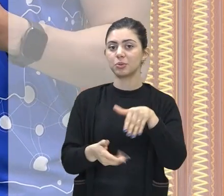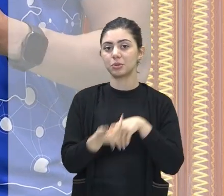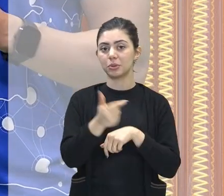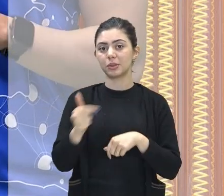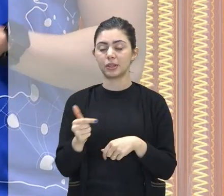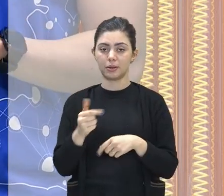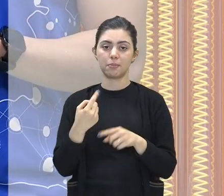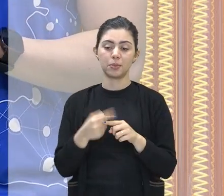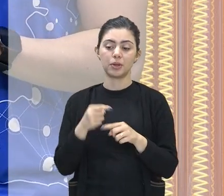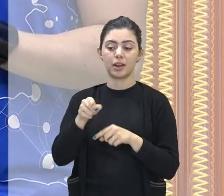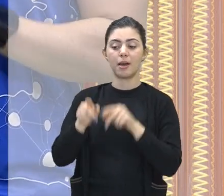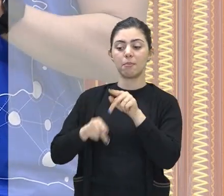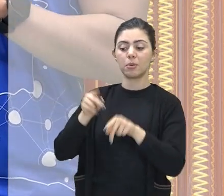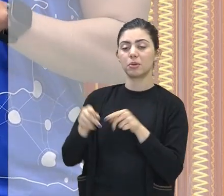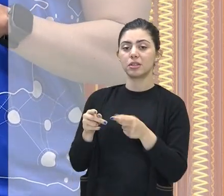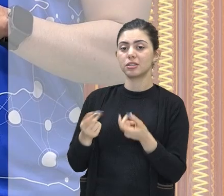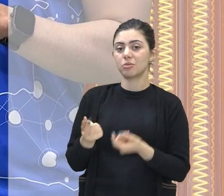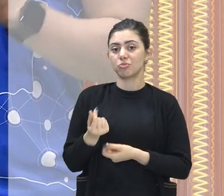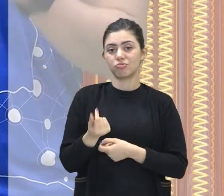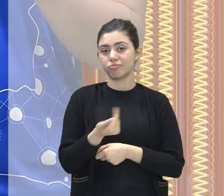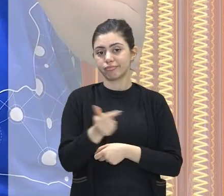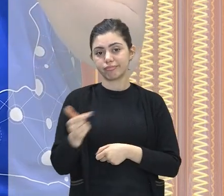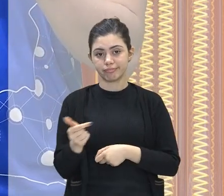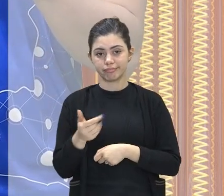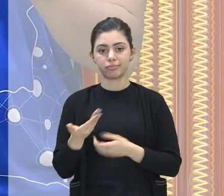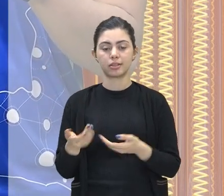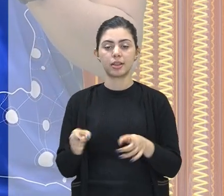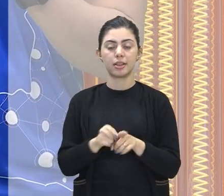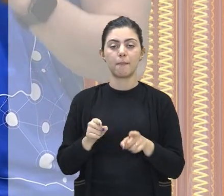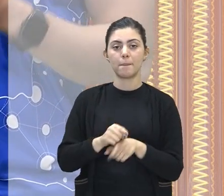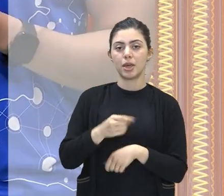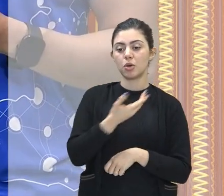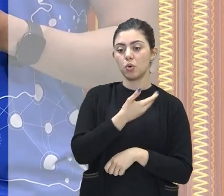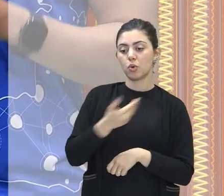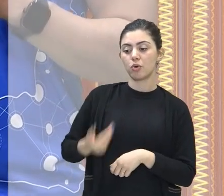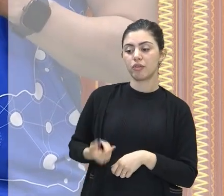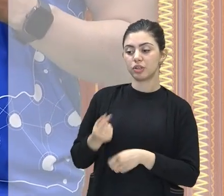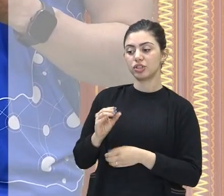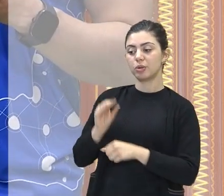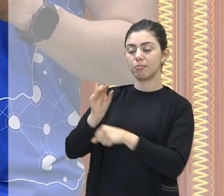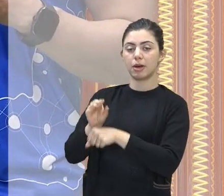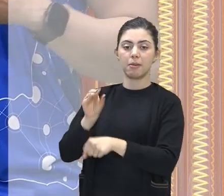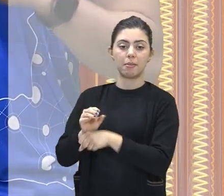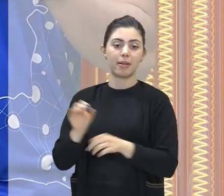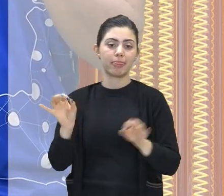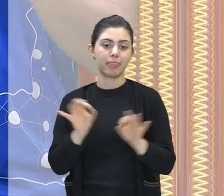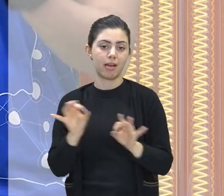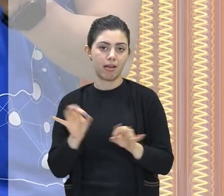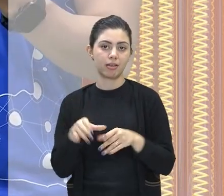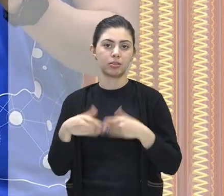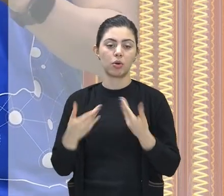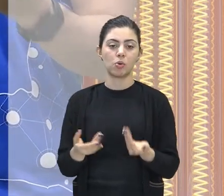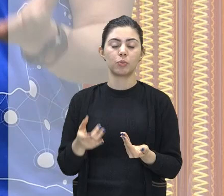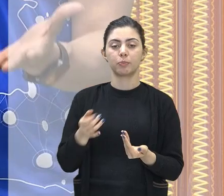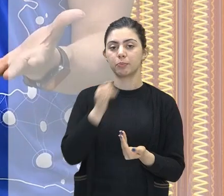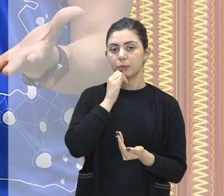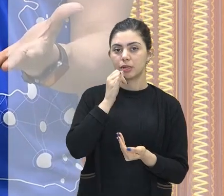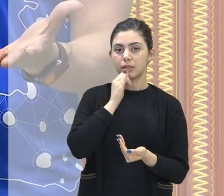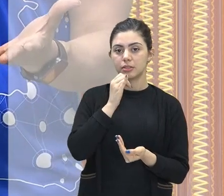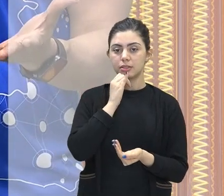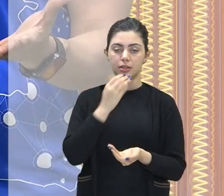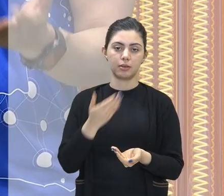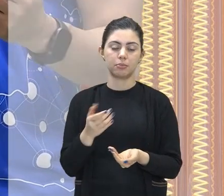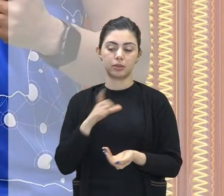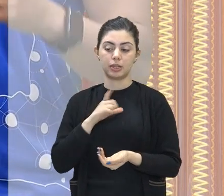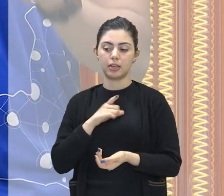aquisitivo dessa população, escassez de capital, que é a falta de dinheiro, tá? Remessa de lucros para outros países. Então, a riqueza